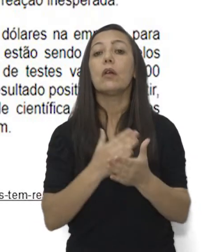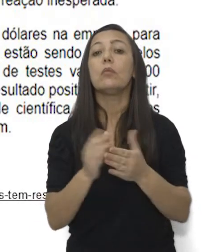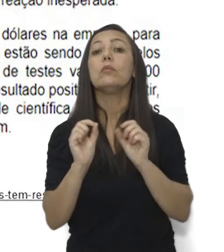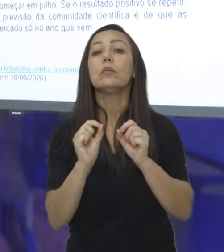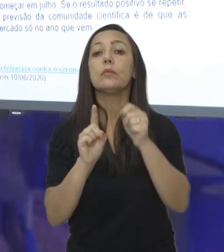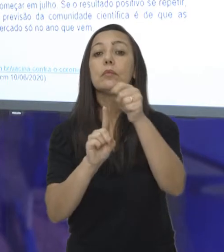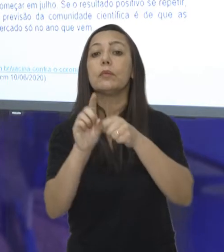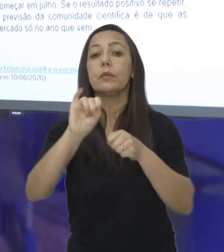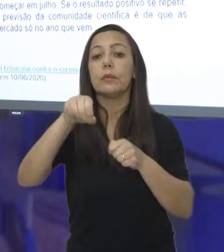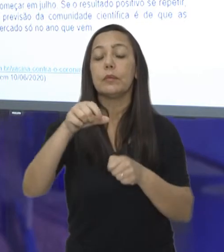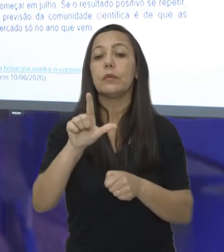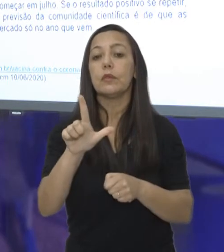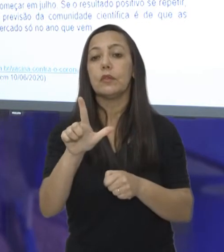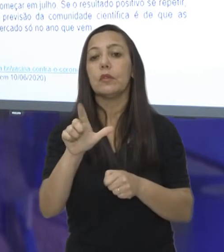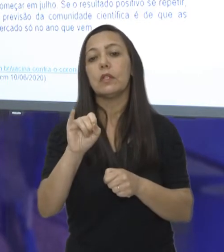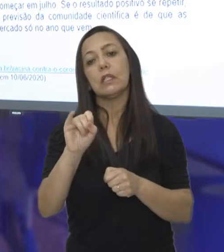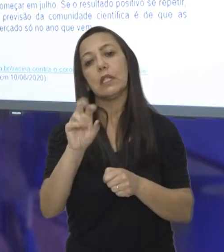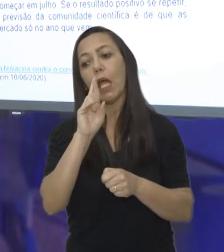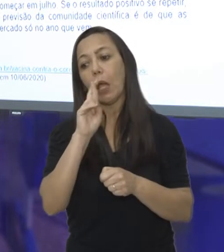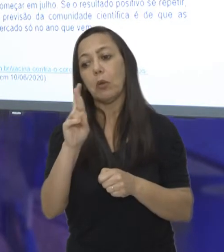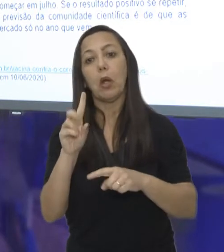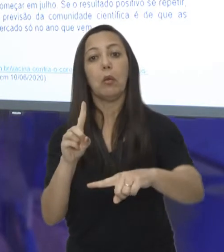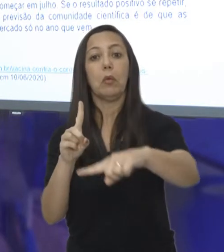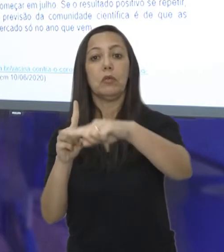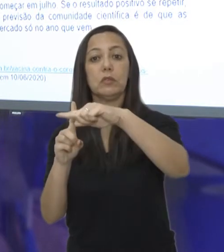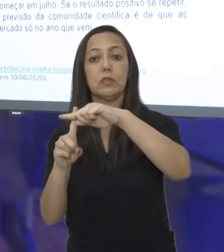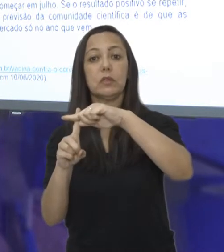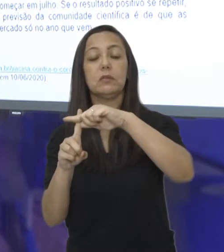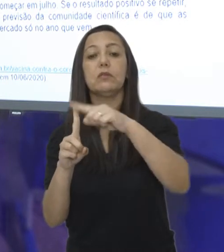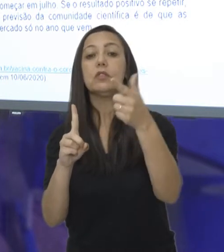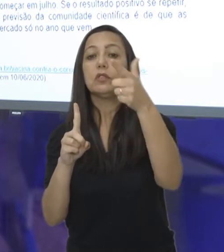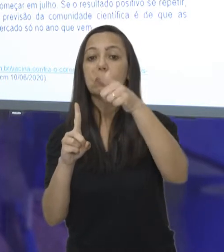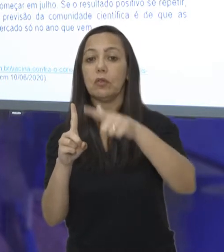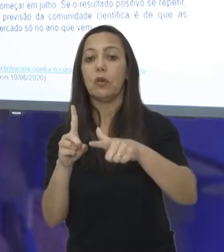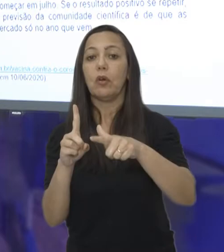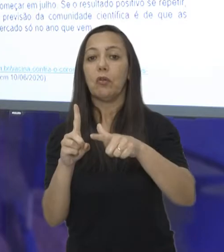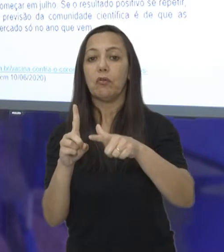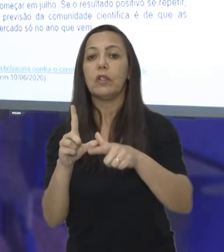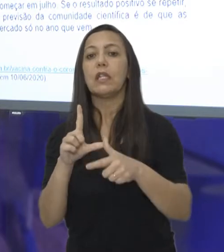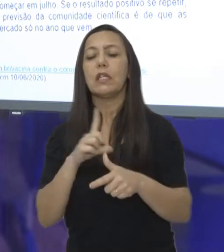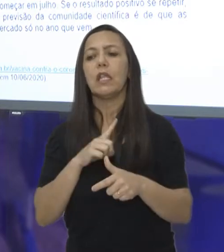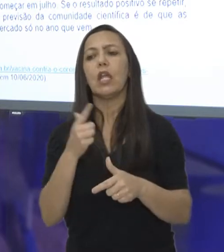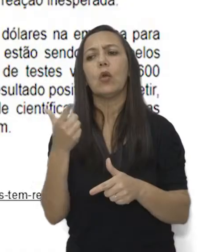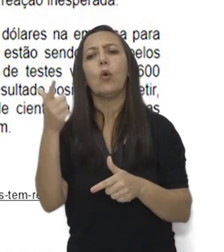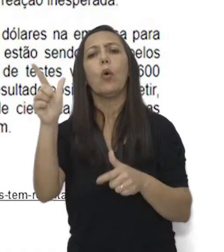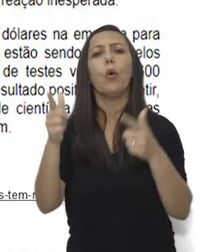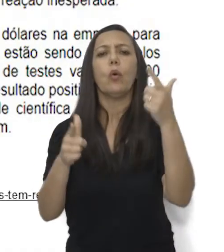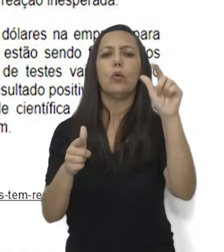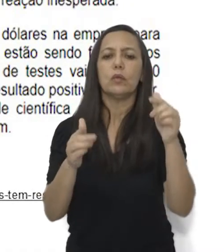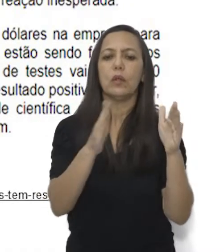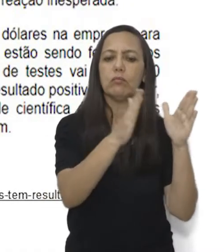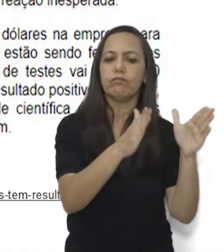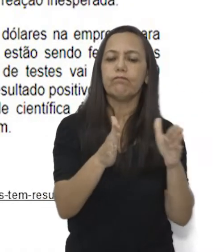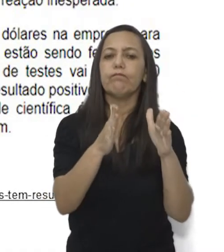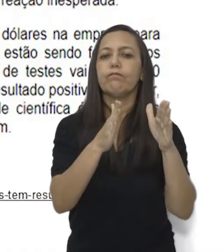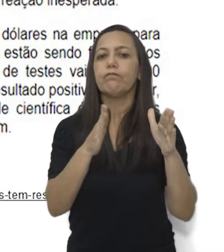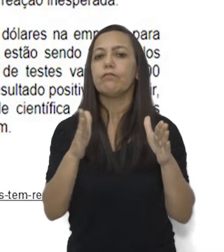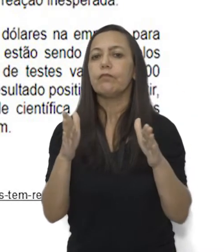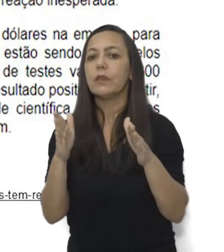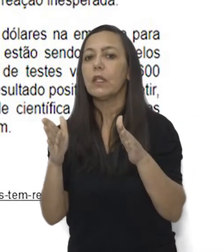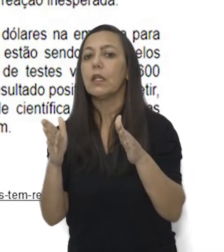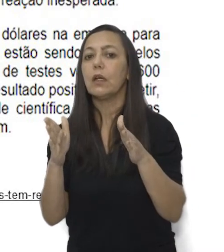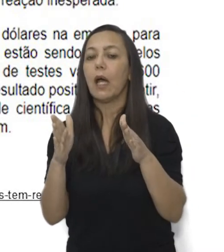julho. Se o resultado positivo se repetir, ainda haverá outras etapas. A previsão da comunidade